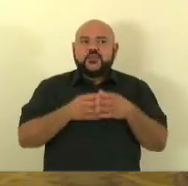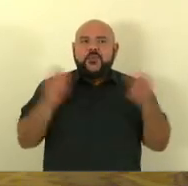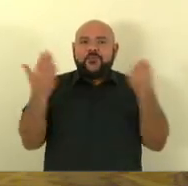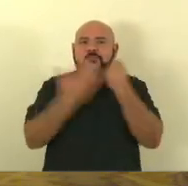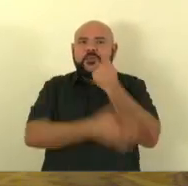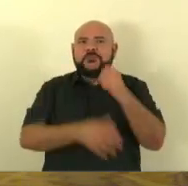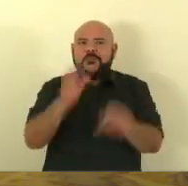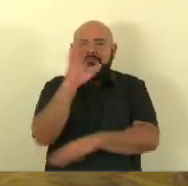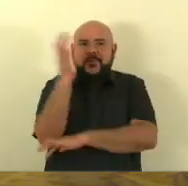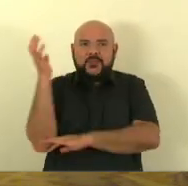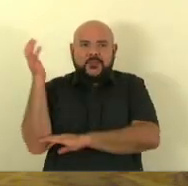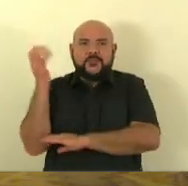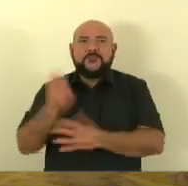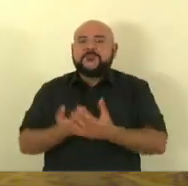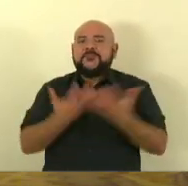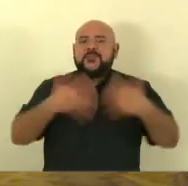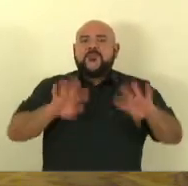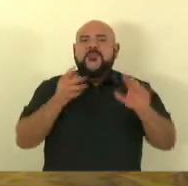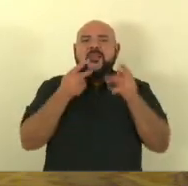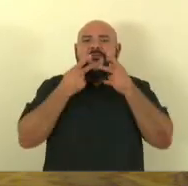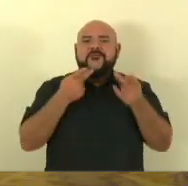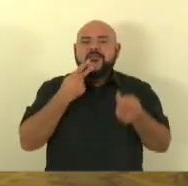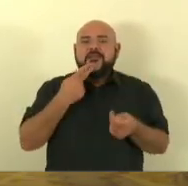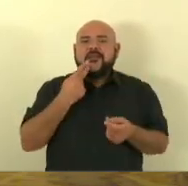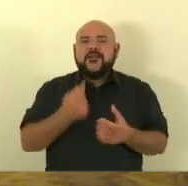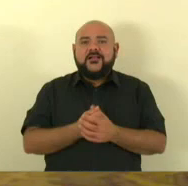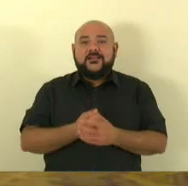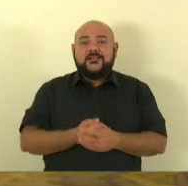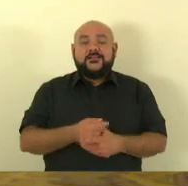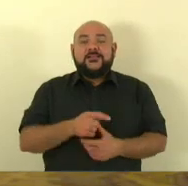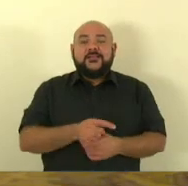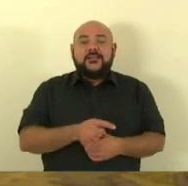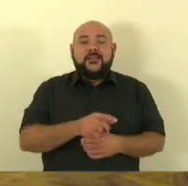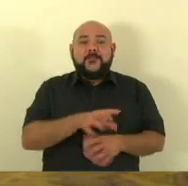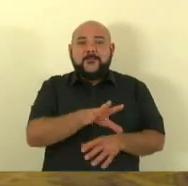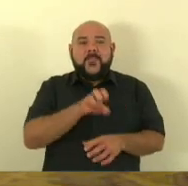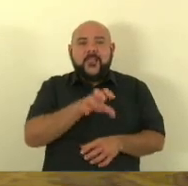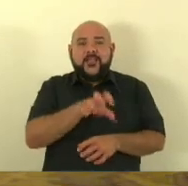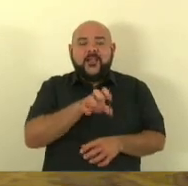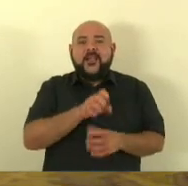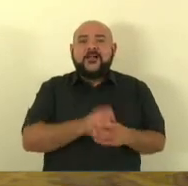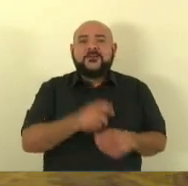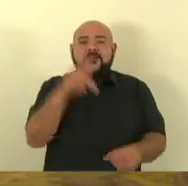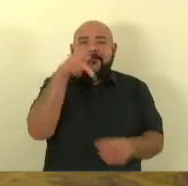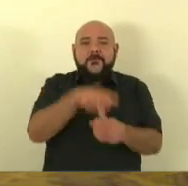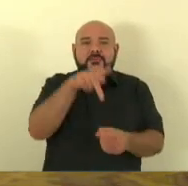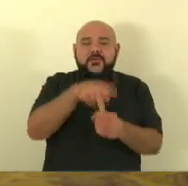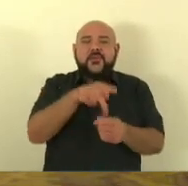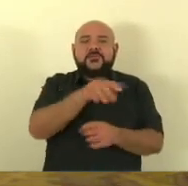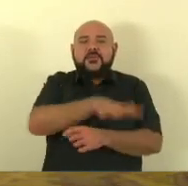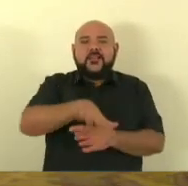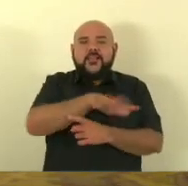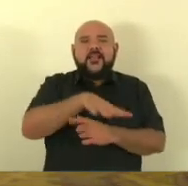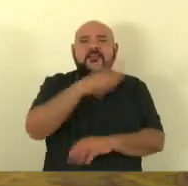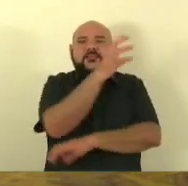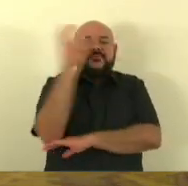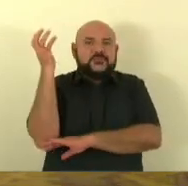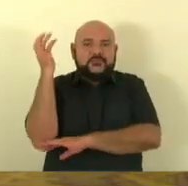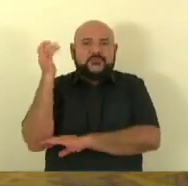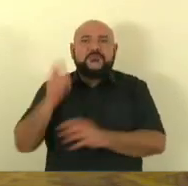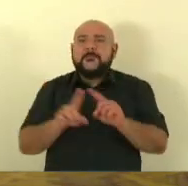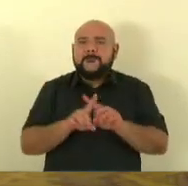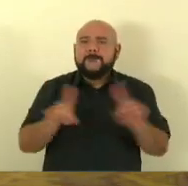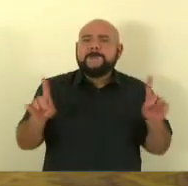situações de exploração de petróleo em áreas ambientais se calam sobre eles mas querem impedir o Brasil de